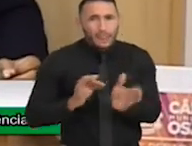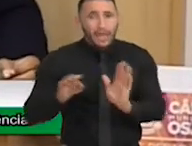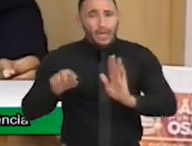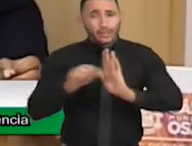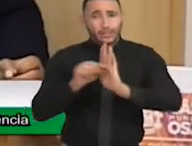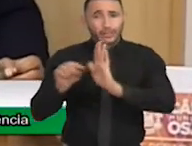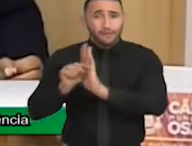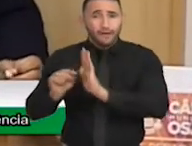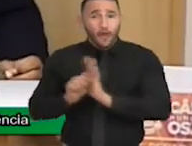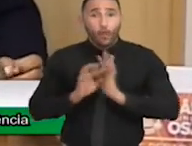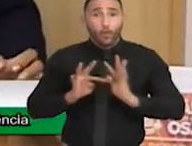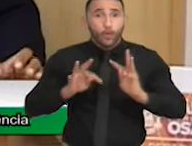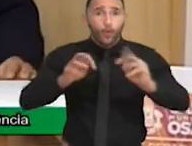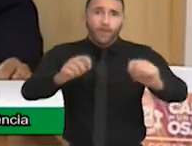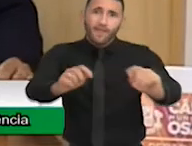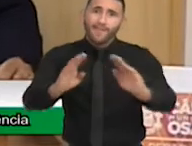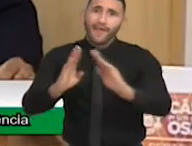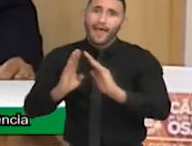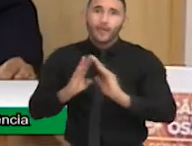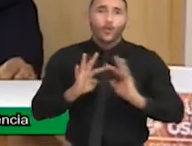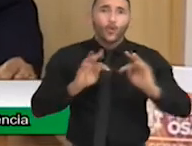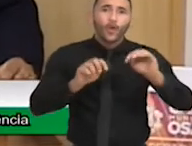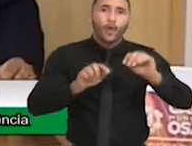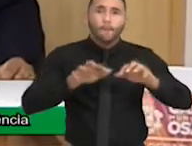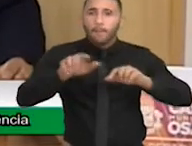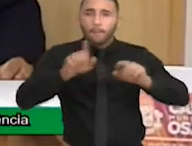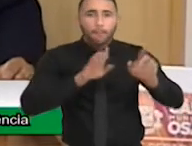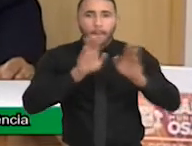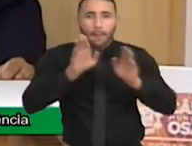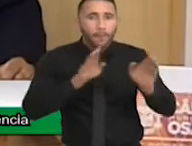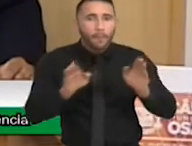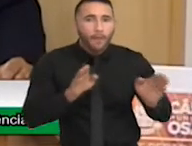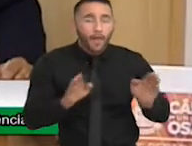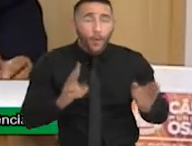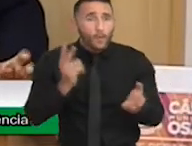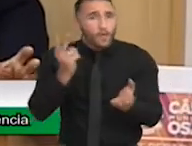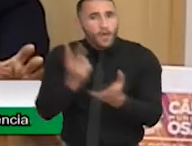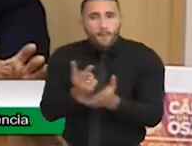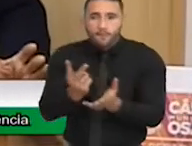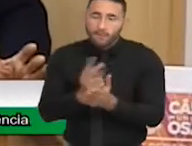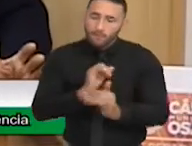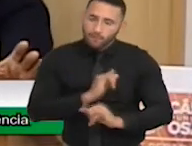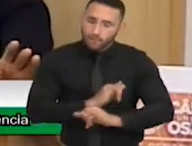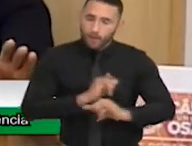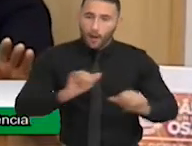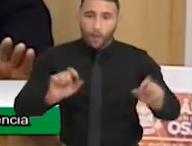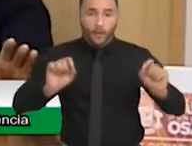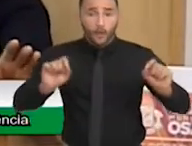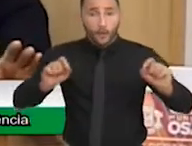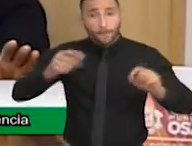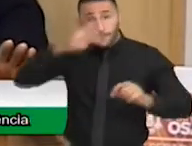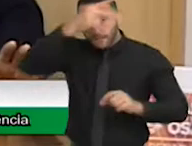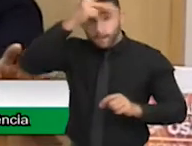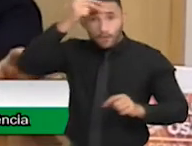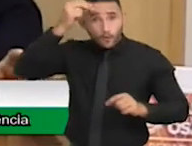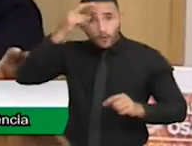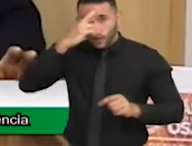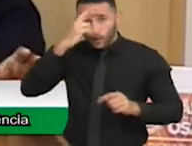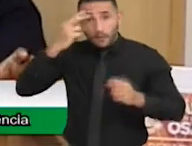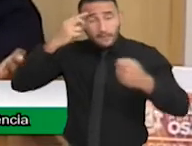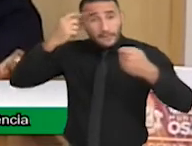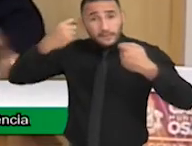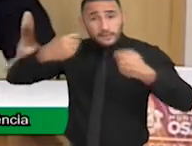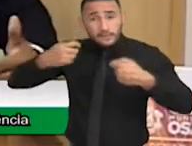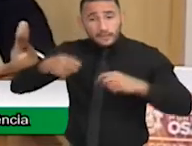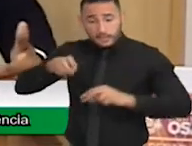e todas as casas, todos os bairros, todas as reuniões que a gente fazia, eu sempre falei, é necessário o prefeito sentar primeiro na cadeira,